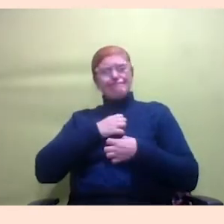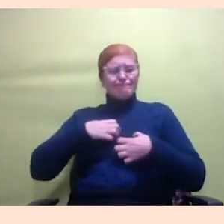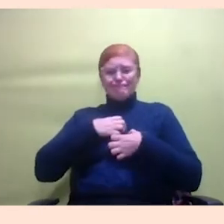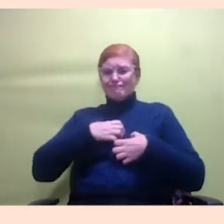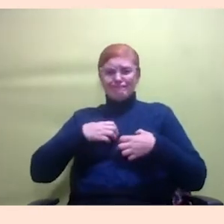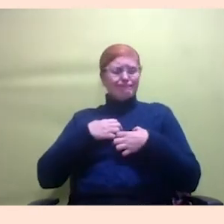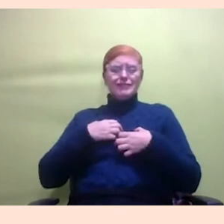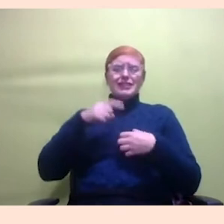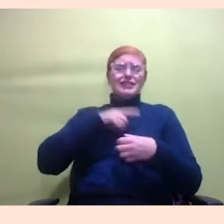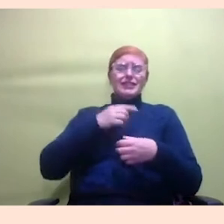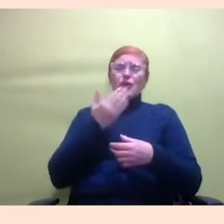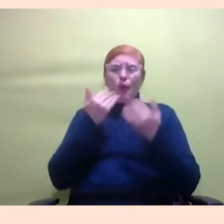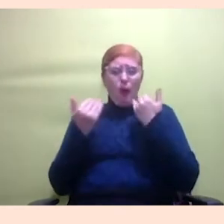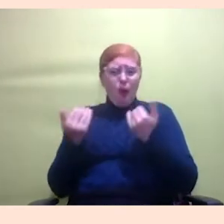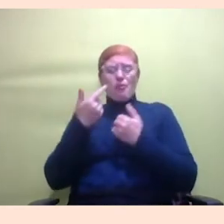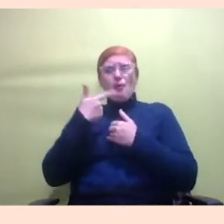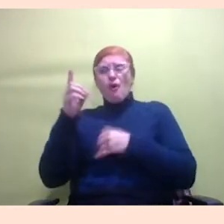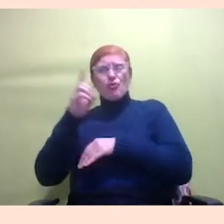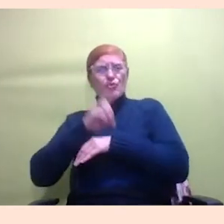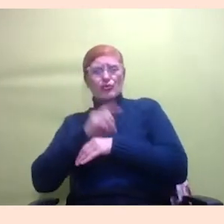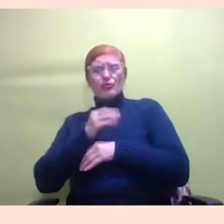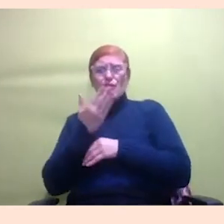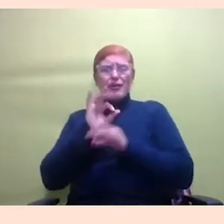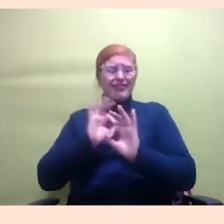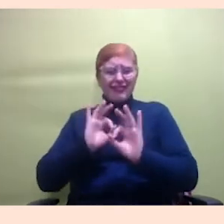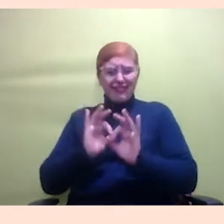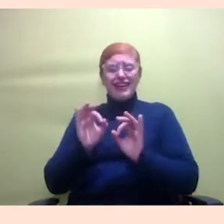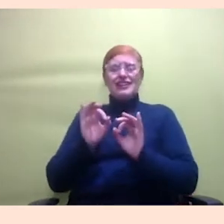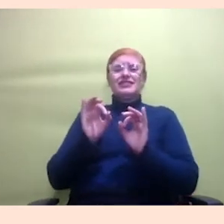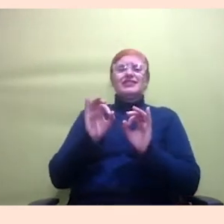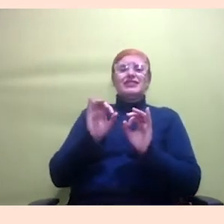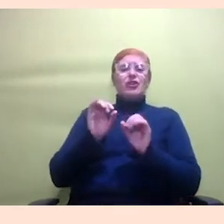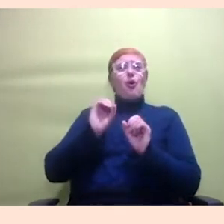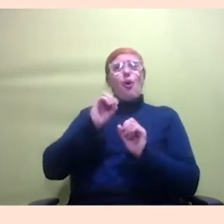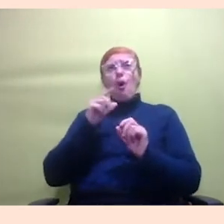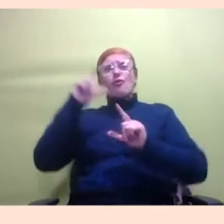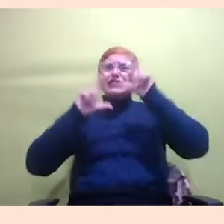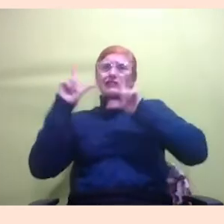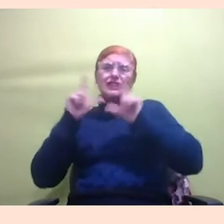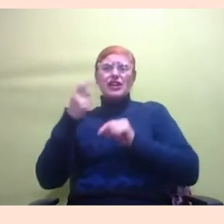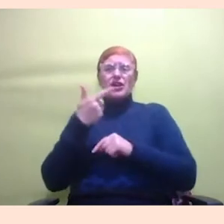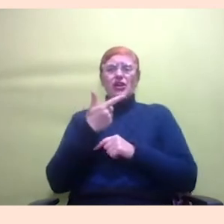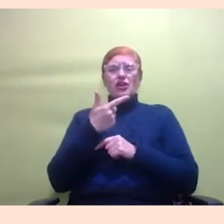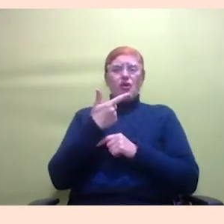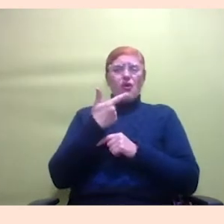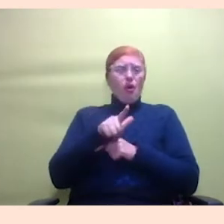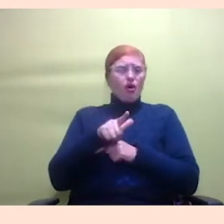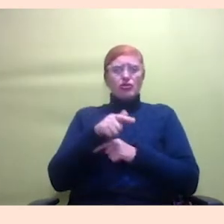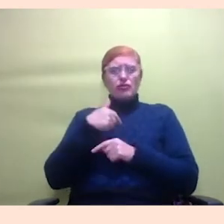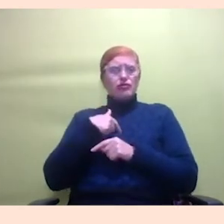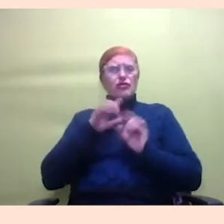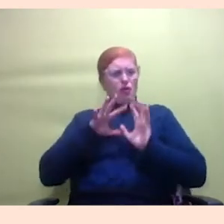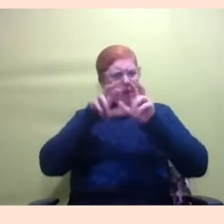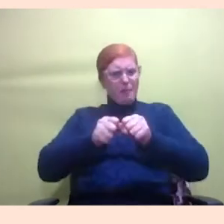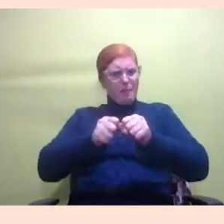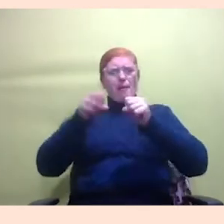nada sabe? tem dias que eu quero passar o dia inteiro assistindo besterol na televisão tem dias que eu sou workaholic né? assim, vamos ocupar a mente pra poder parar de